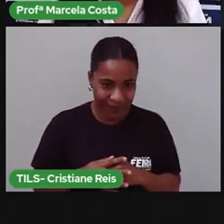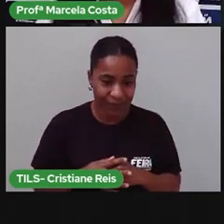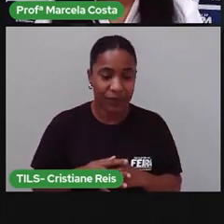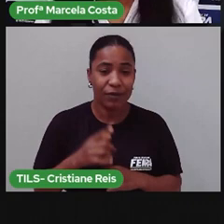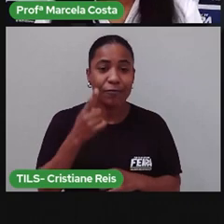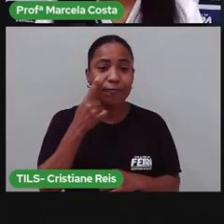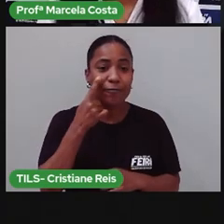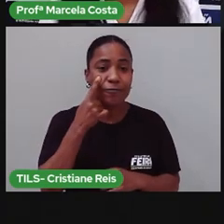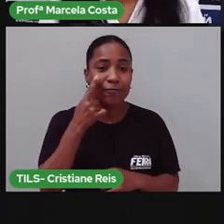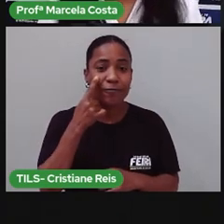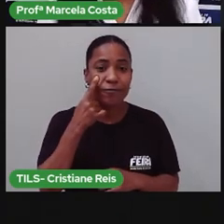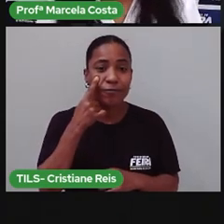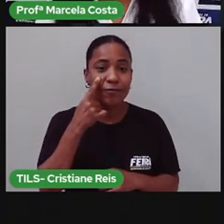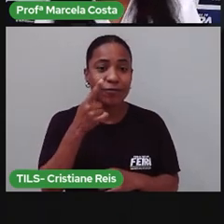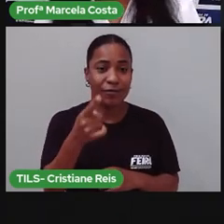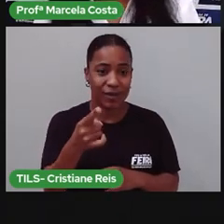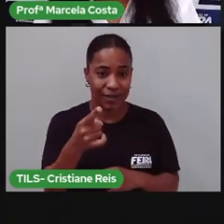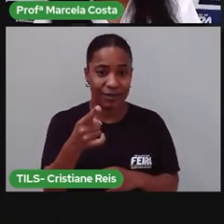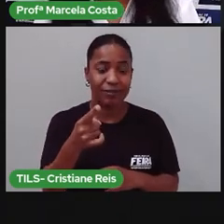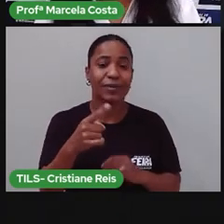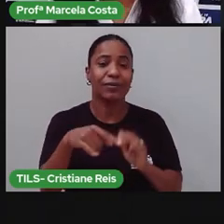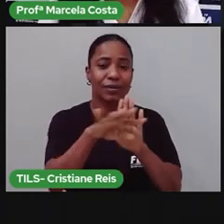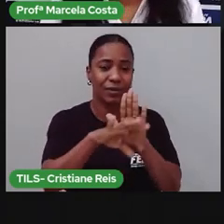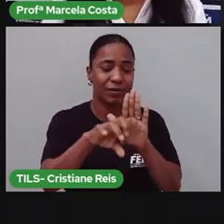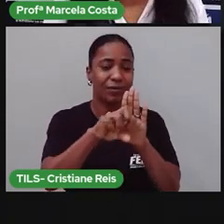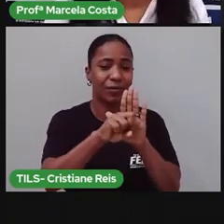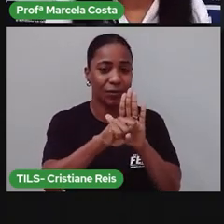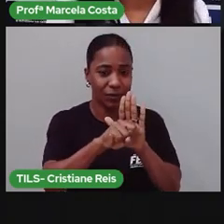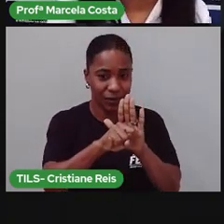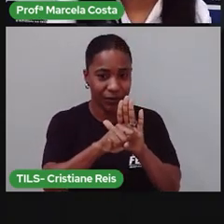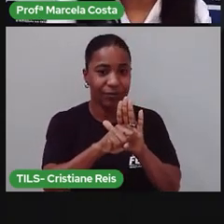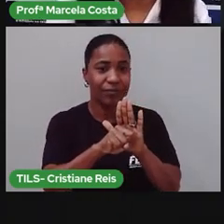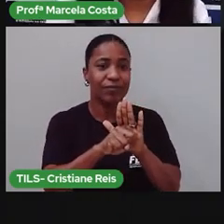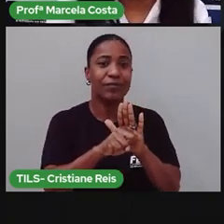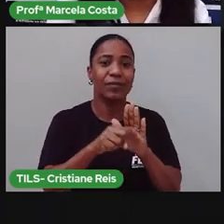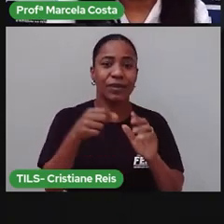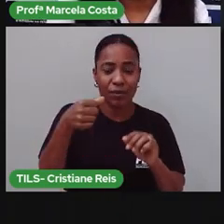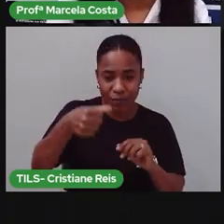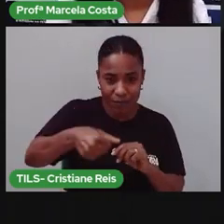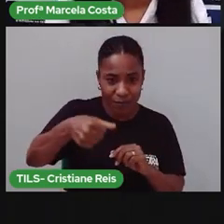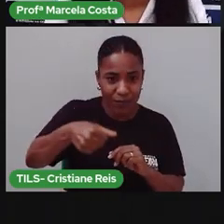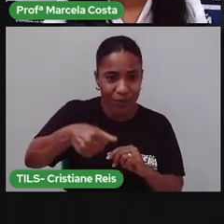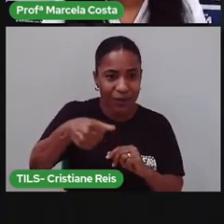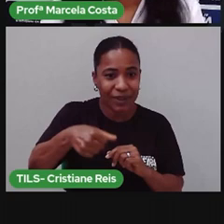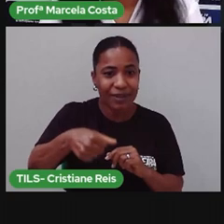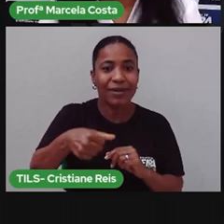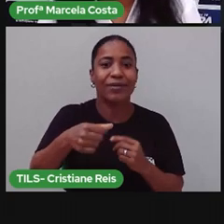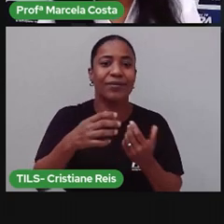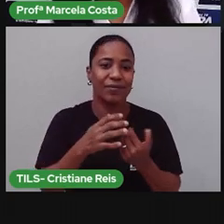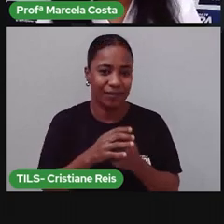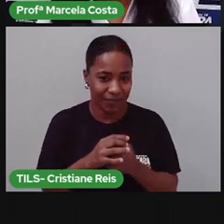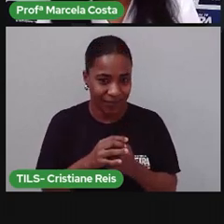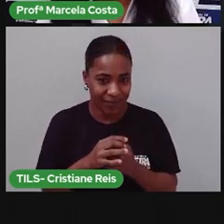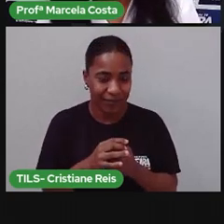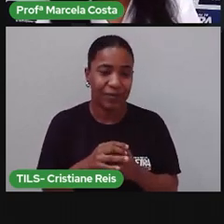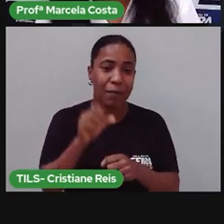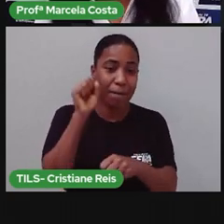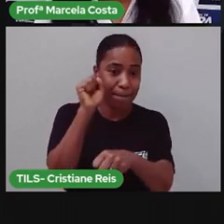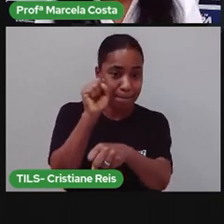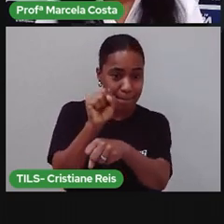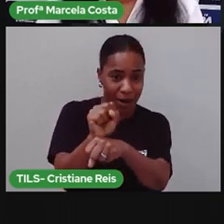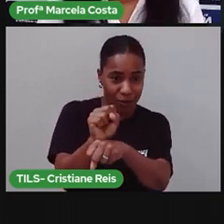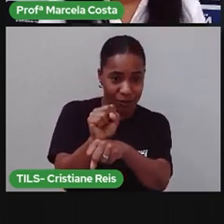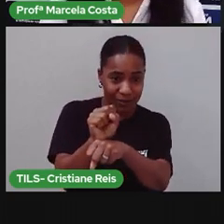aqui esse exemplo dos símbolos universais também, como o botão de liga e desliga, o sinal do símbolo de pausa,